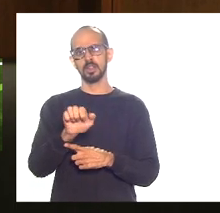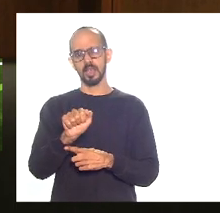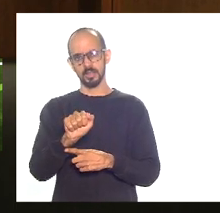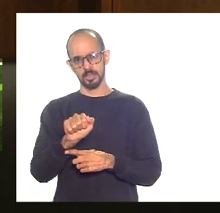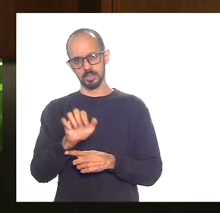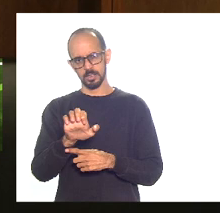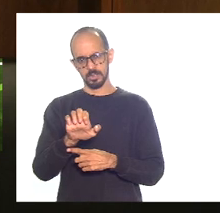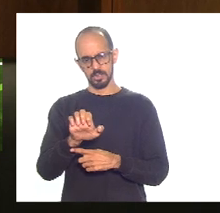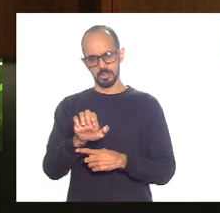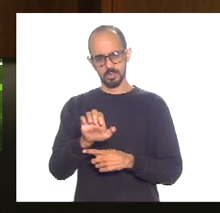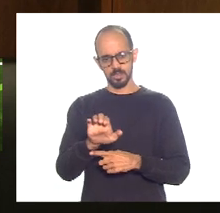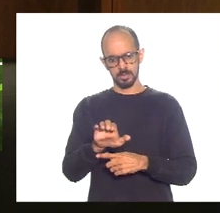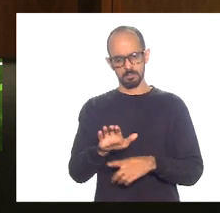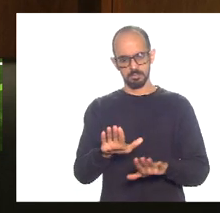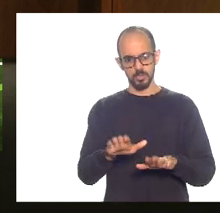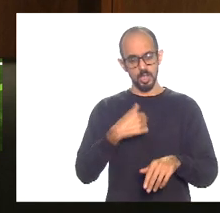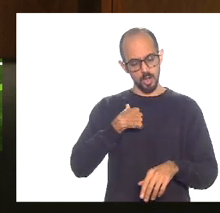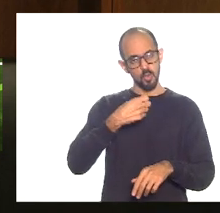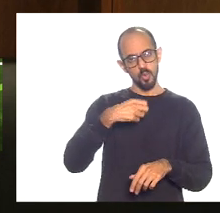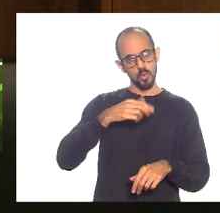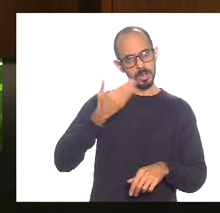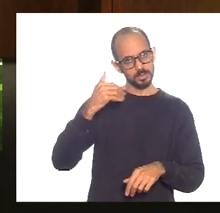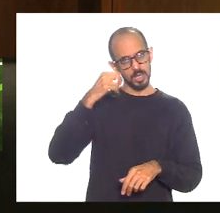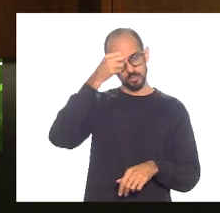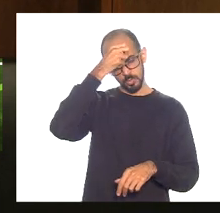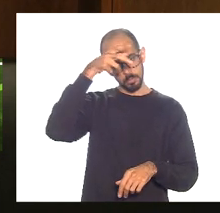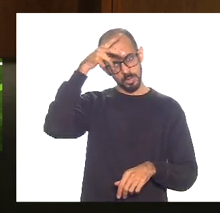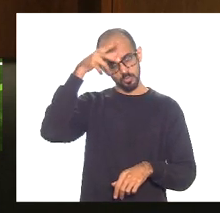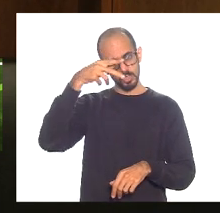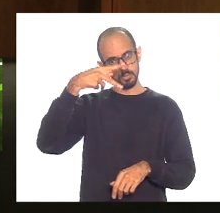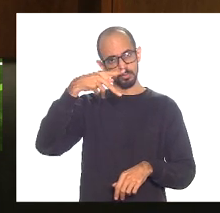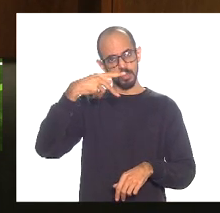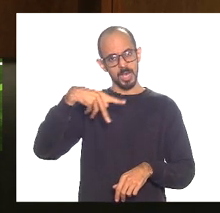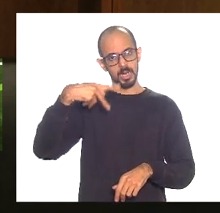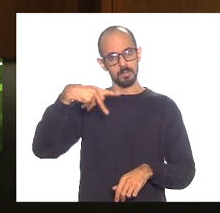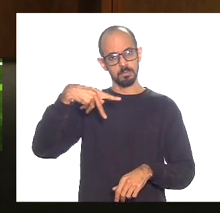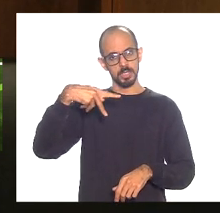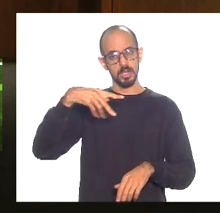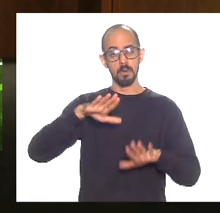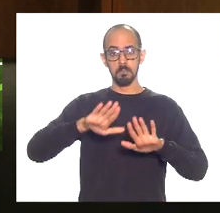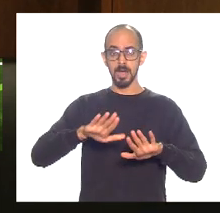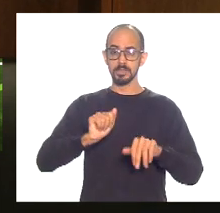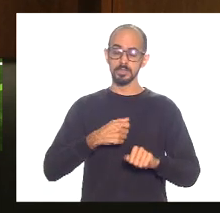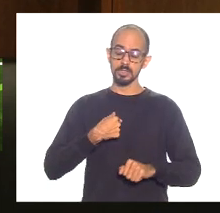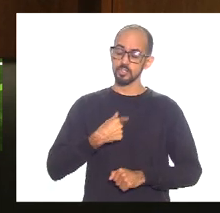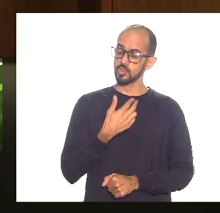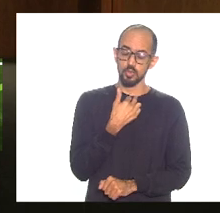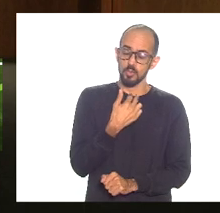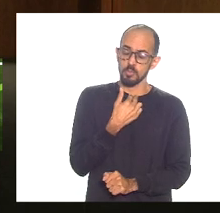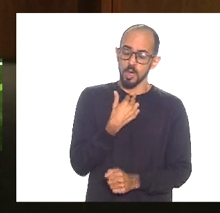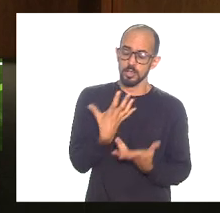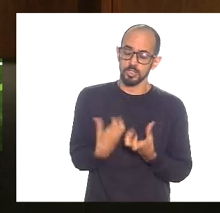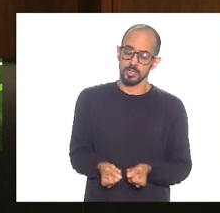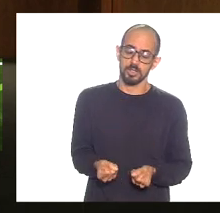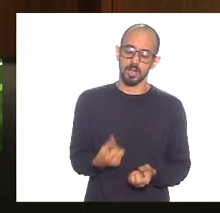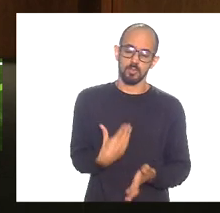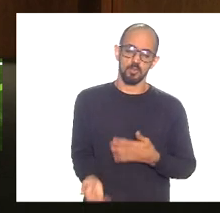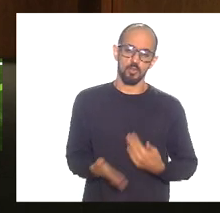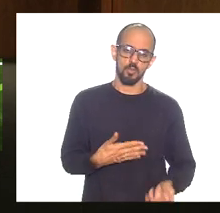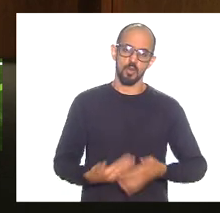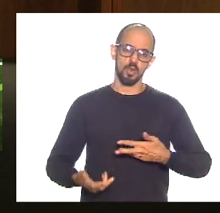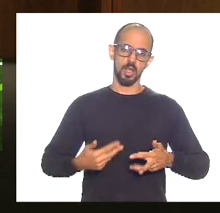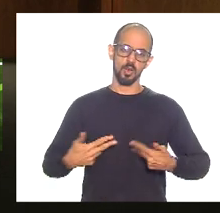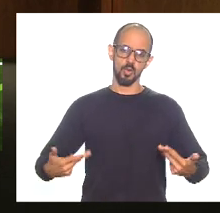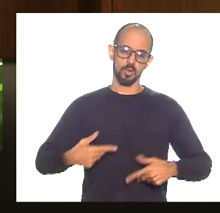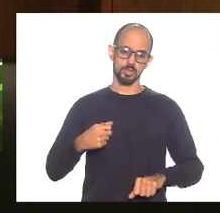garantia de ter uma tranquilidade nos próximos anos deixar que a gente deixar ir a leilão a